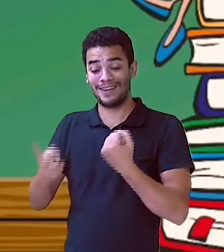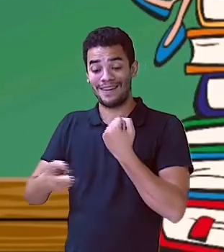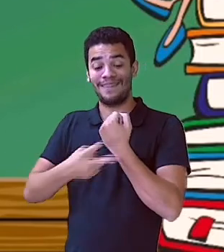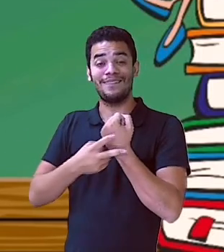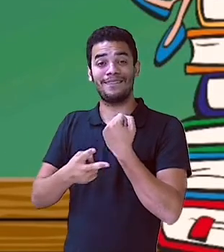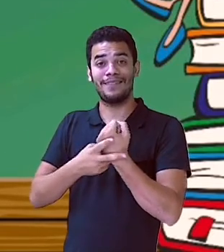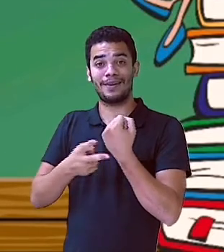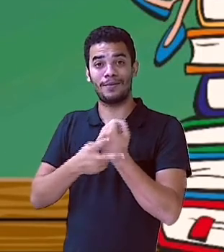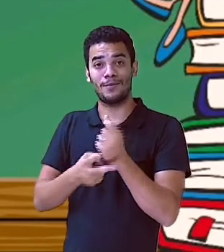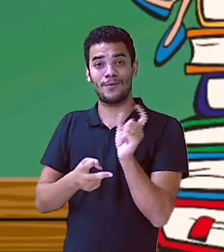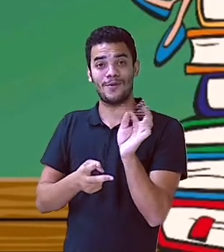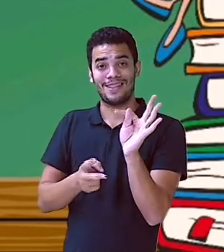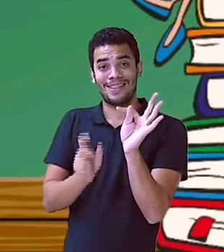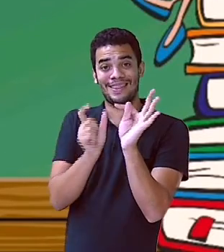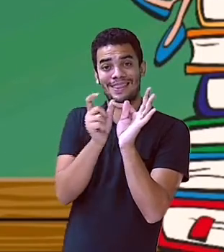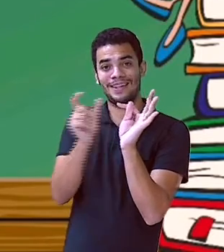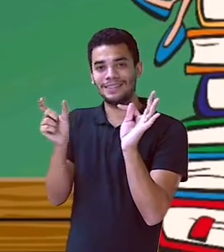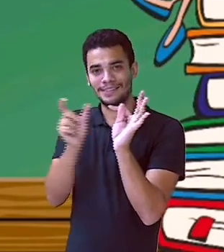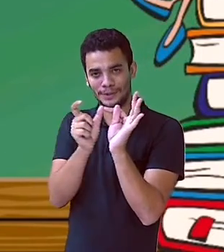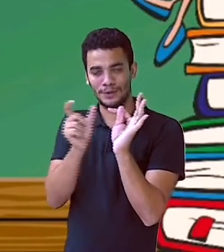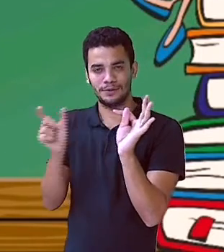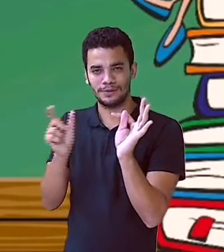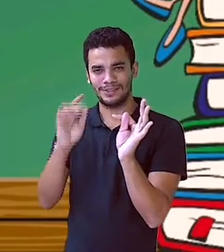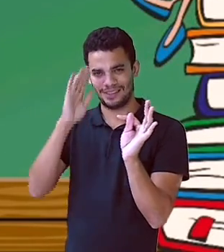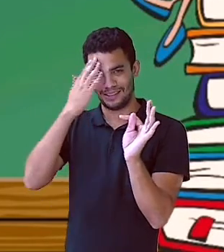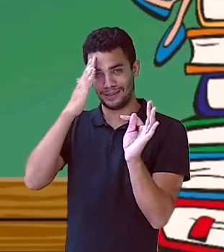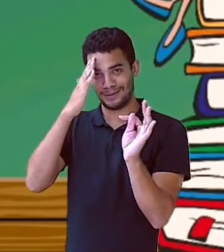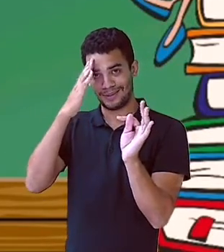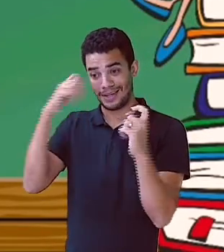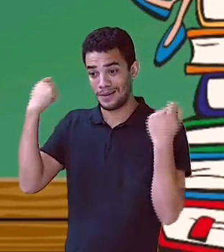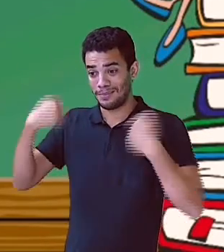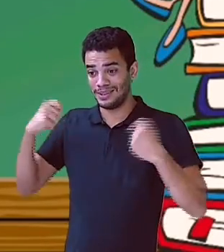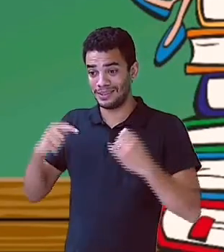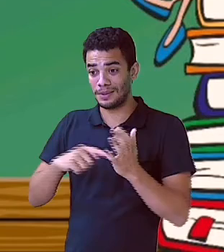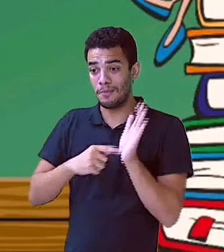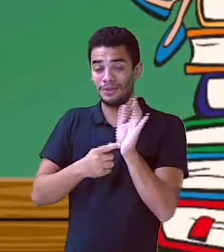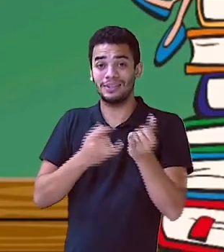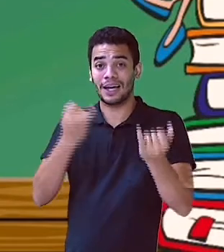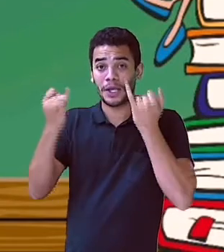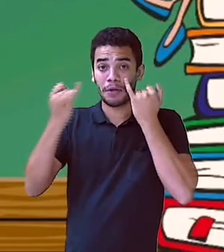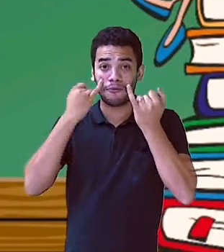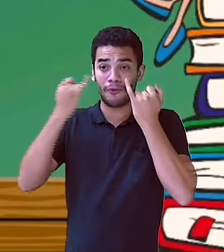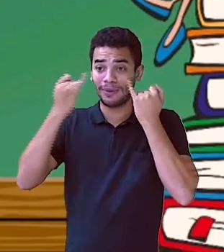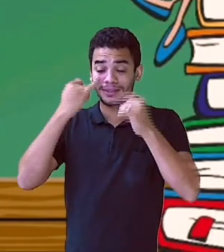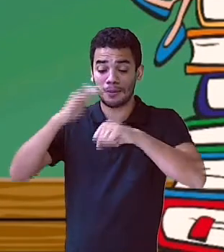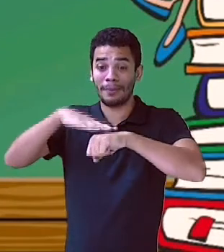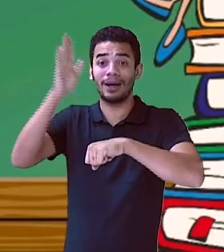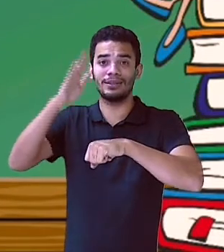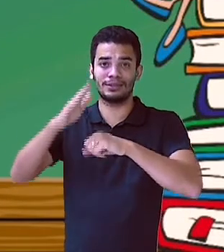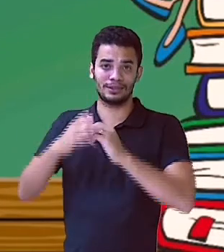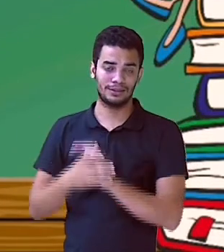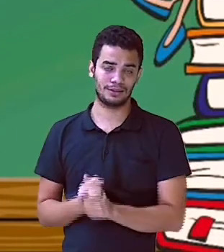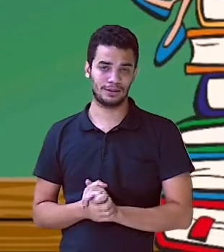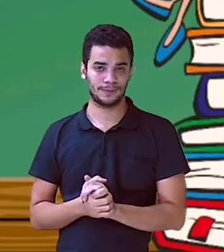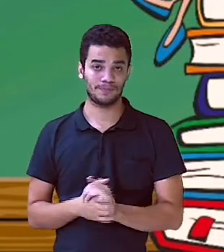informação para você entender todo o sentido aí. O mesmo vai acontecer com o verbo oferecer,